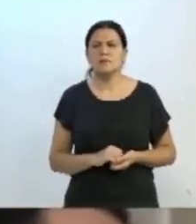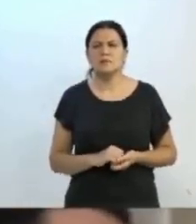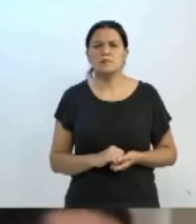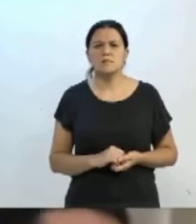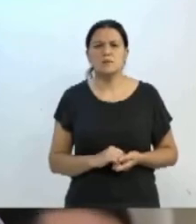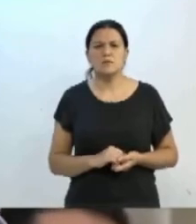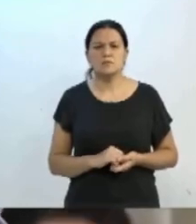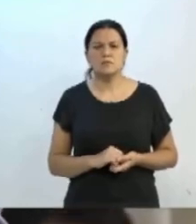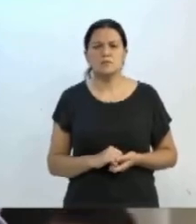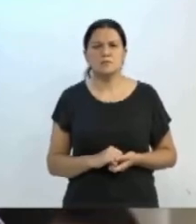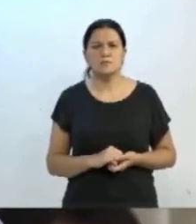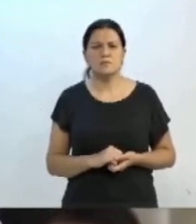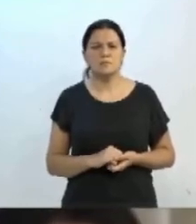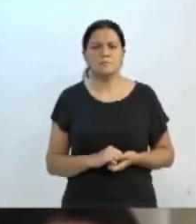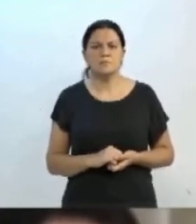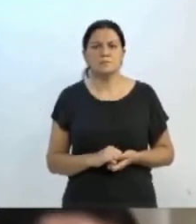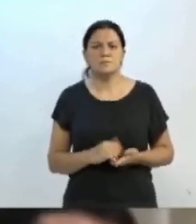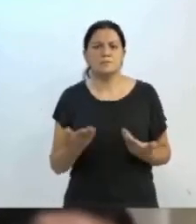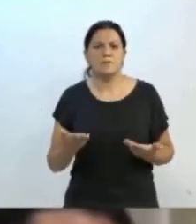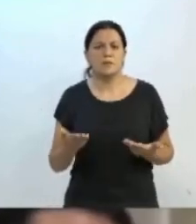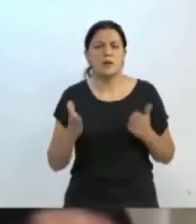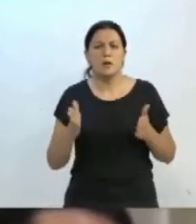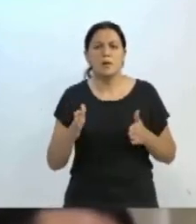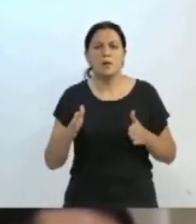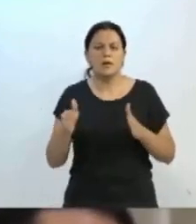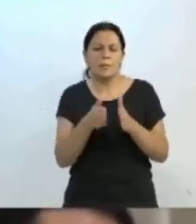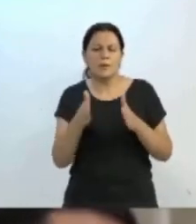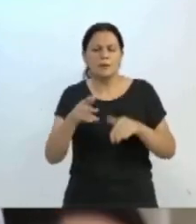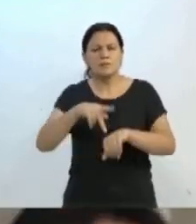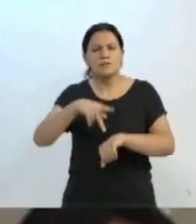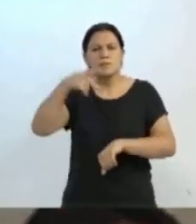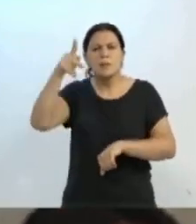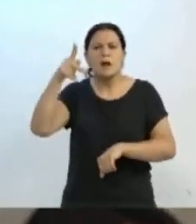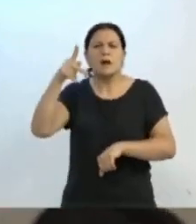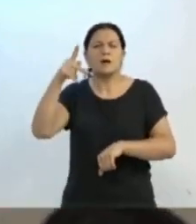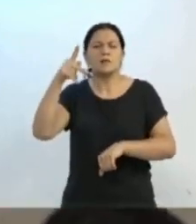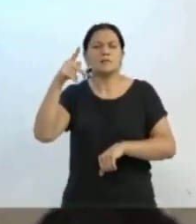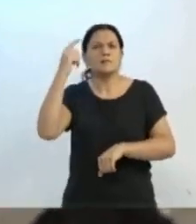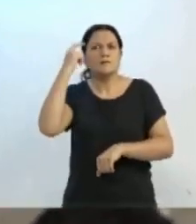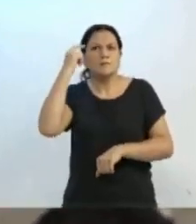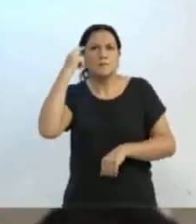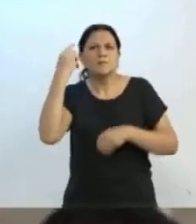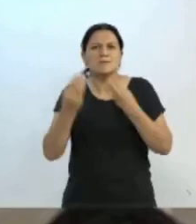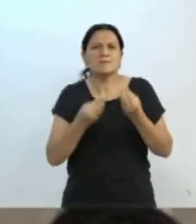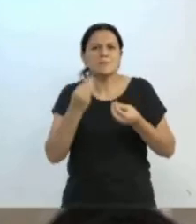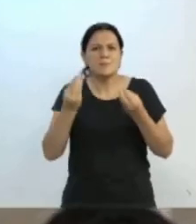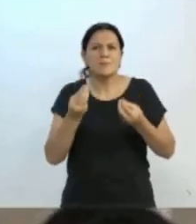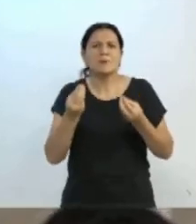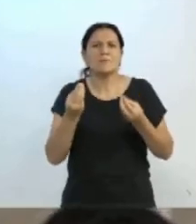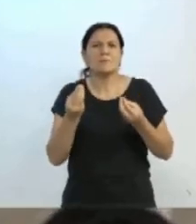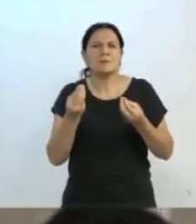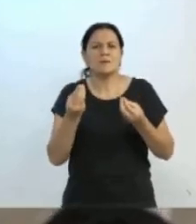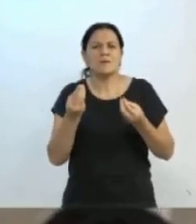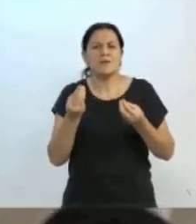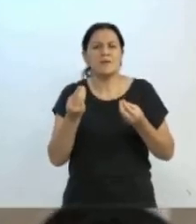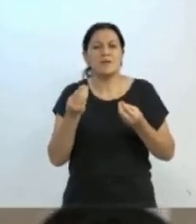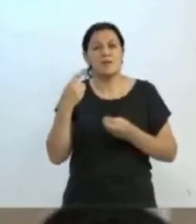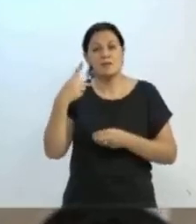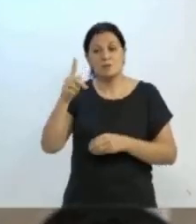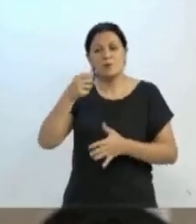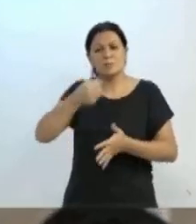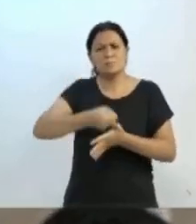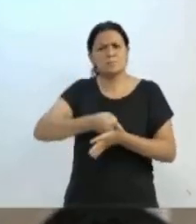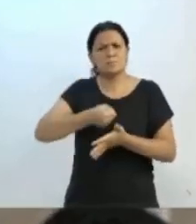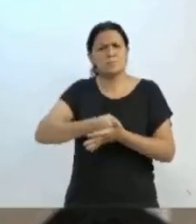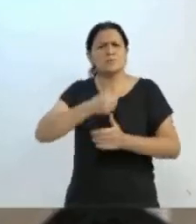à flora nesse momento. E eu tenho a certeza que é dessa forma, vereador Almir, com a sua determinação, com